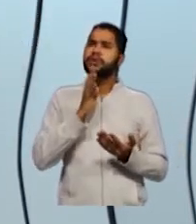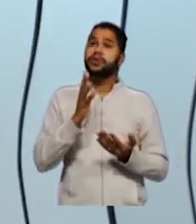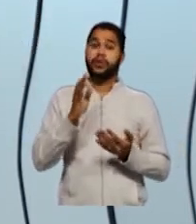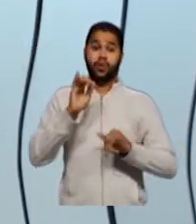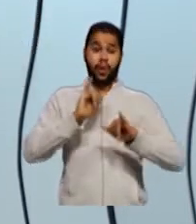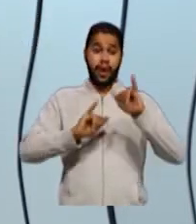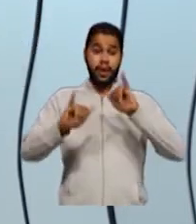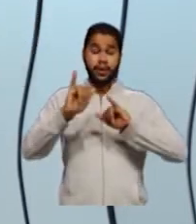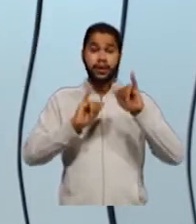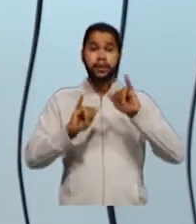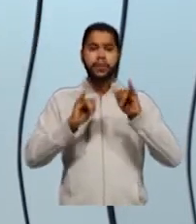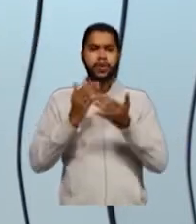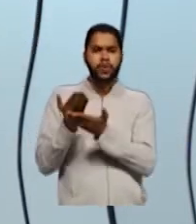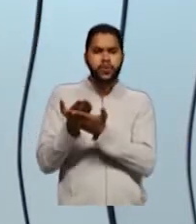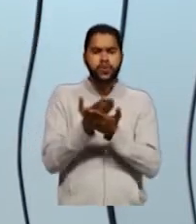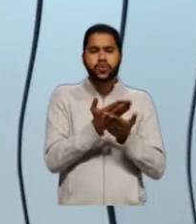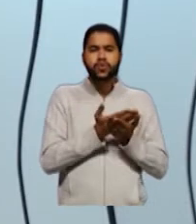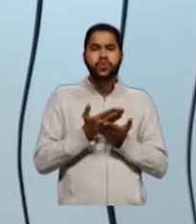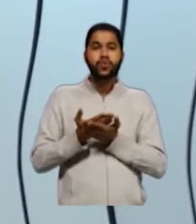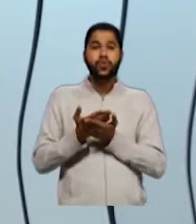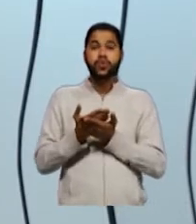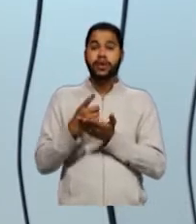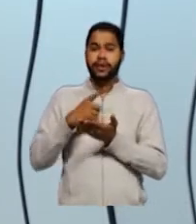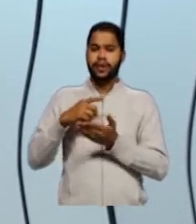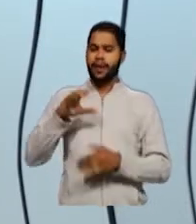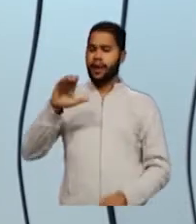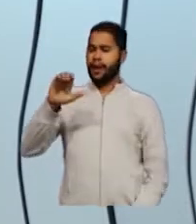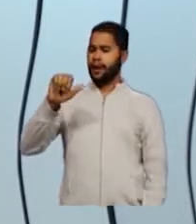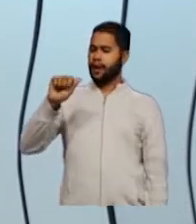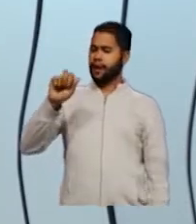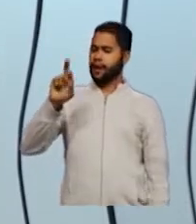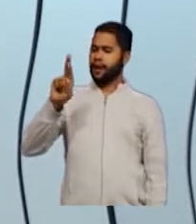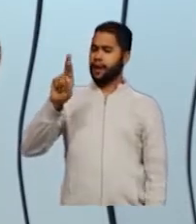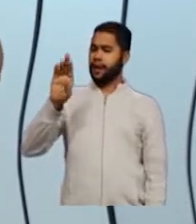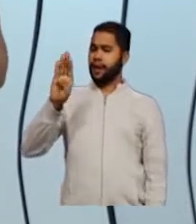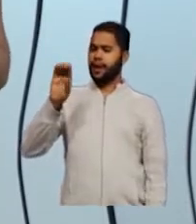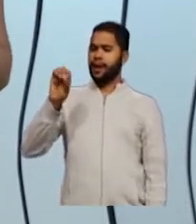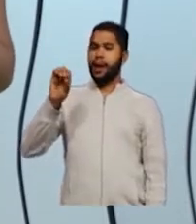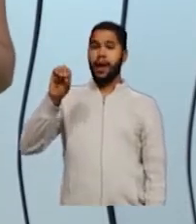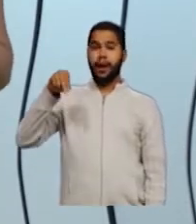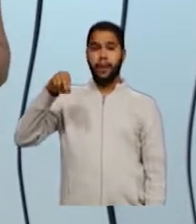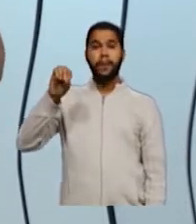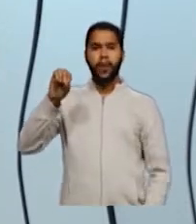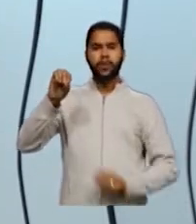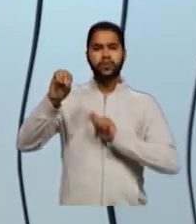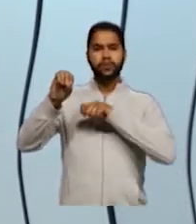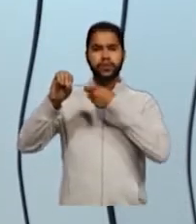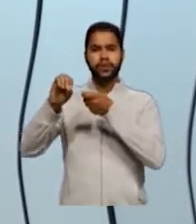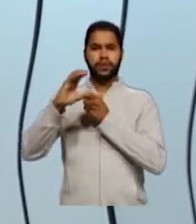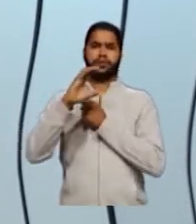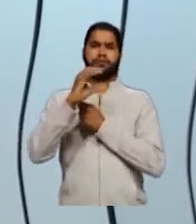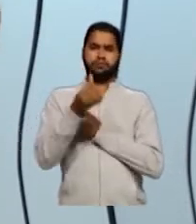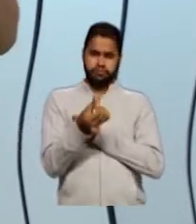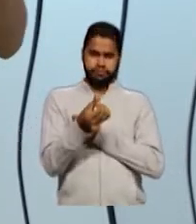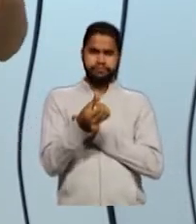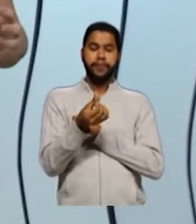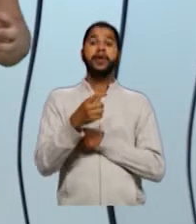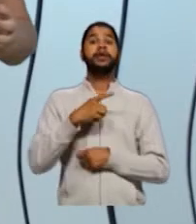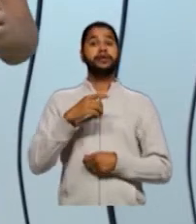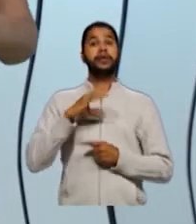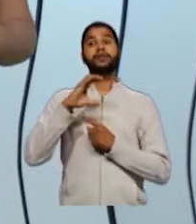estuda substâncias com carbono. Então, todas as substâncias, todas as moléculas, onde eu tenho